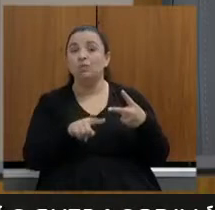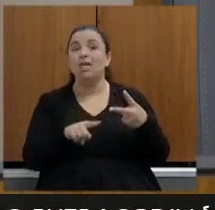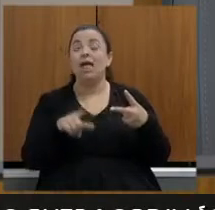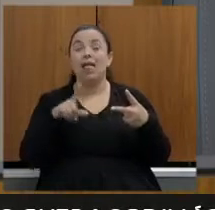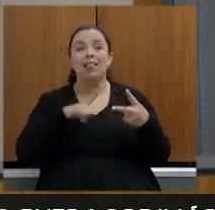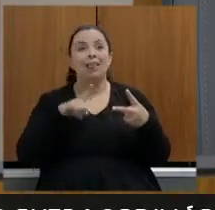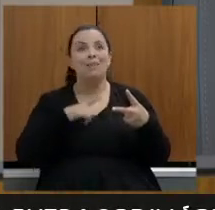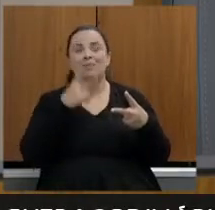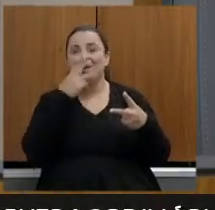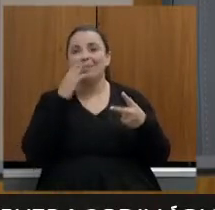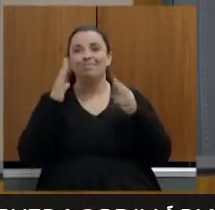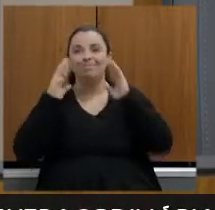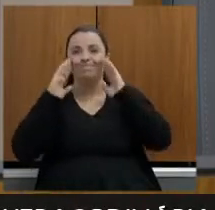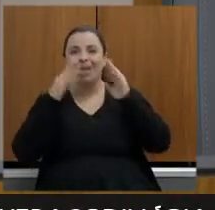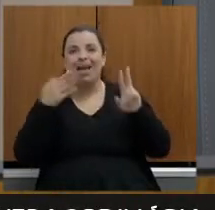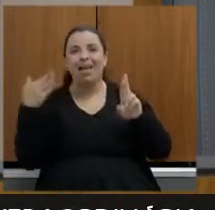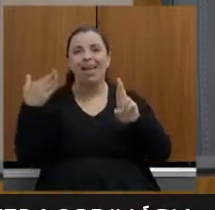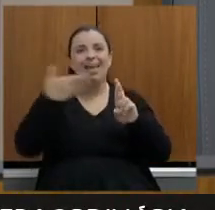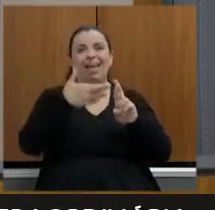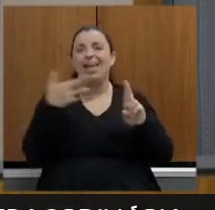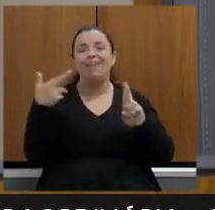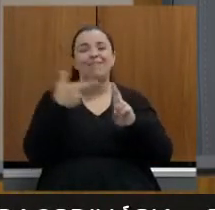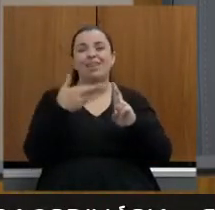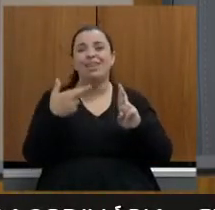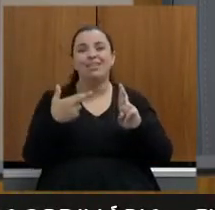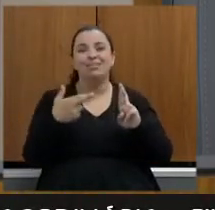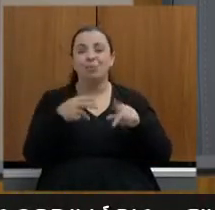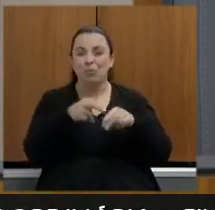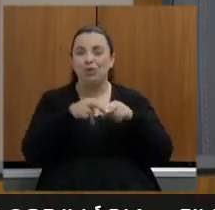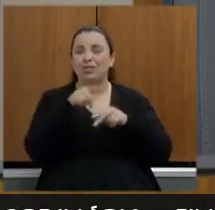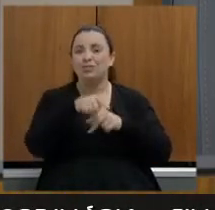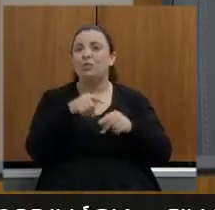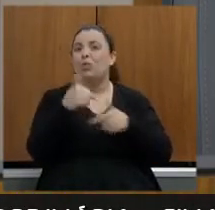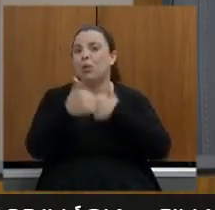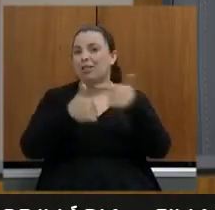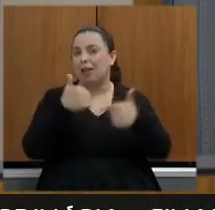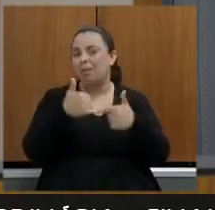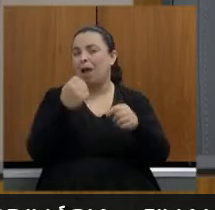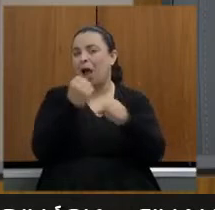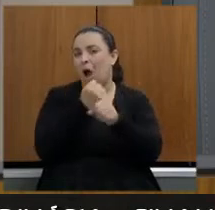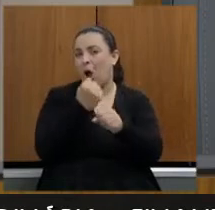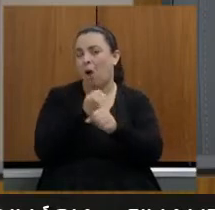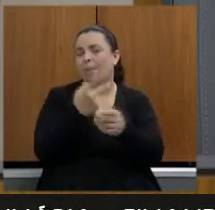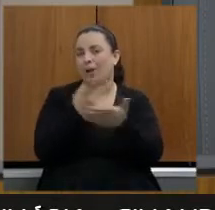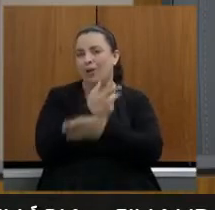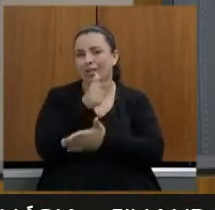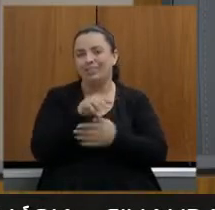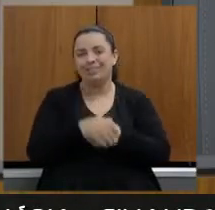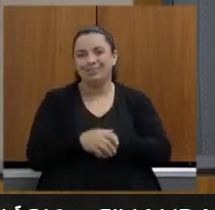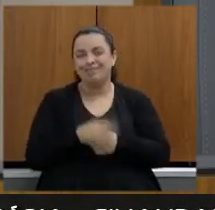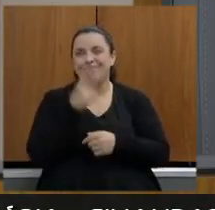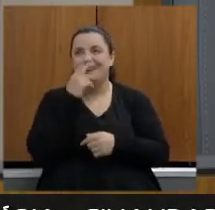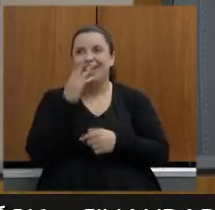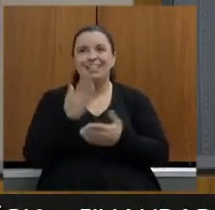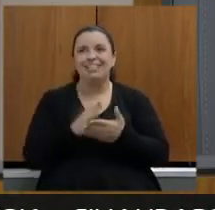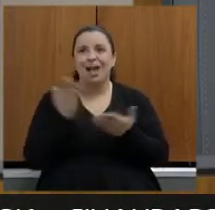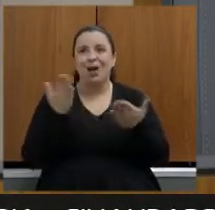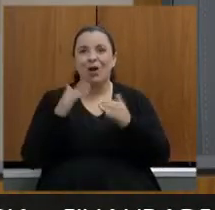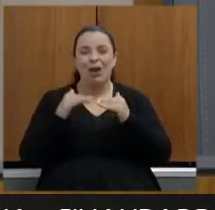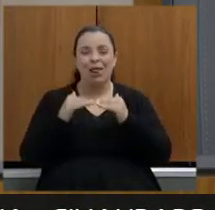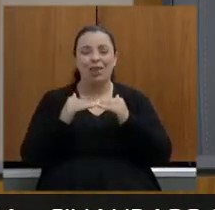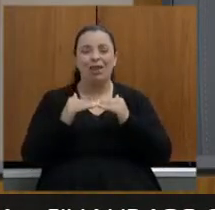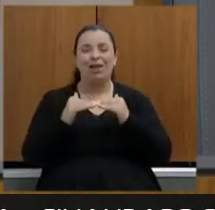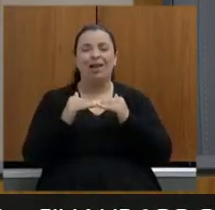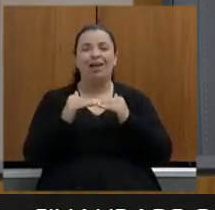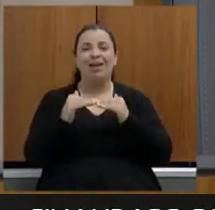destaque com o trabalho que está sendo feito a gente fala que está andando num tapete que lá na região a gente não via